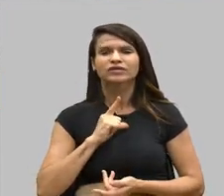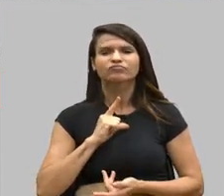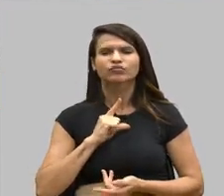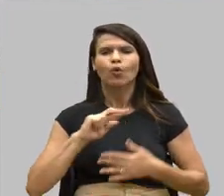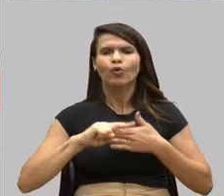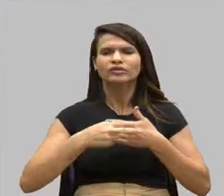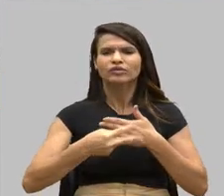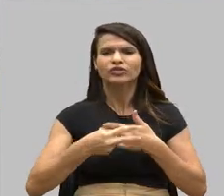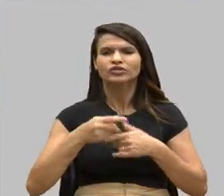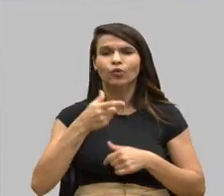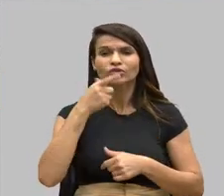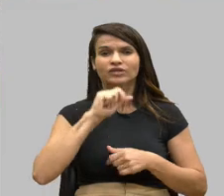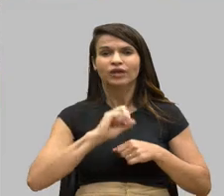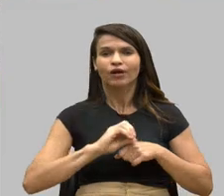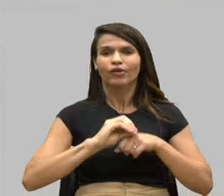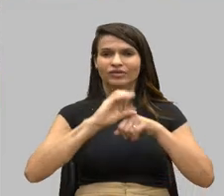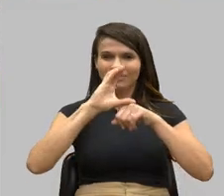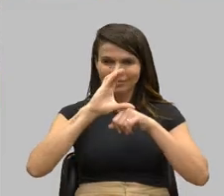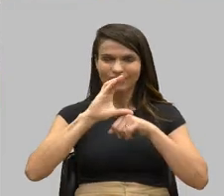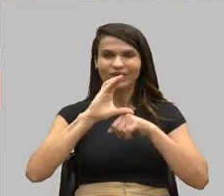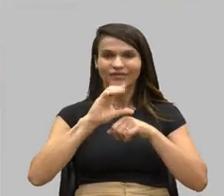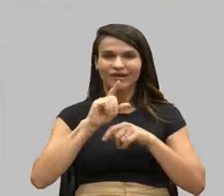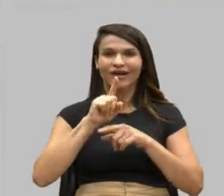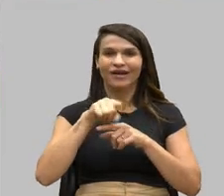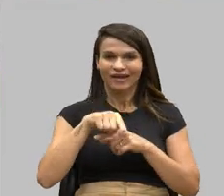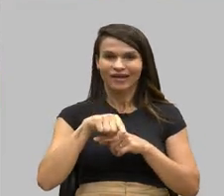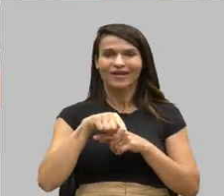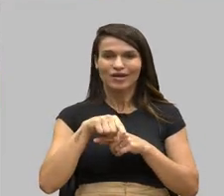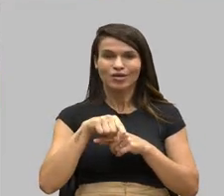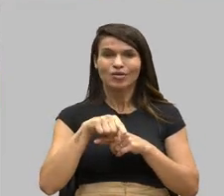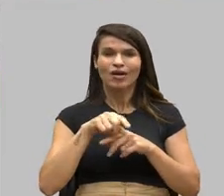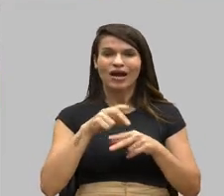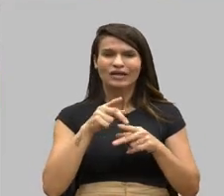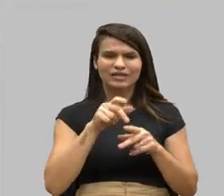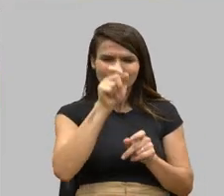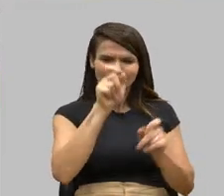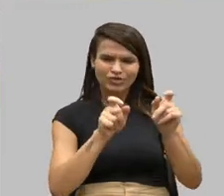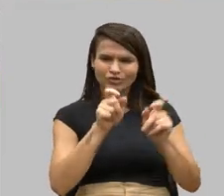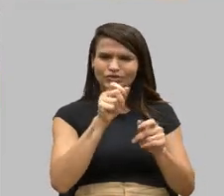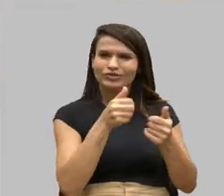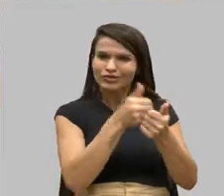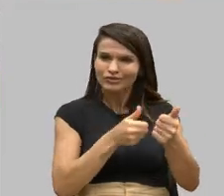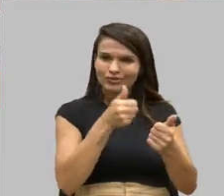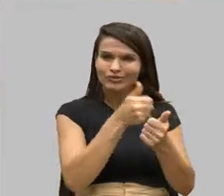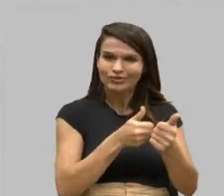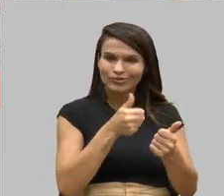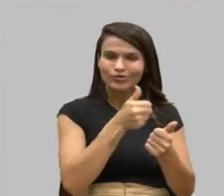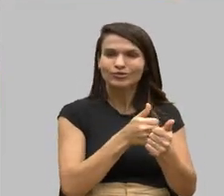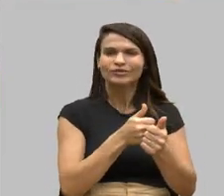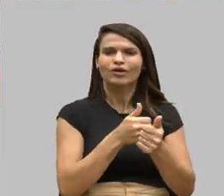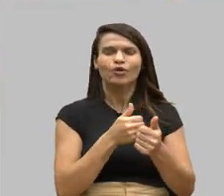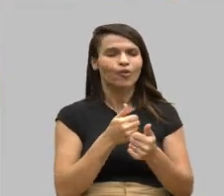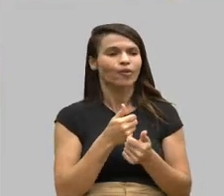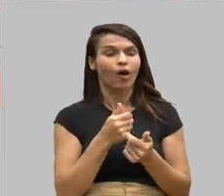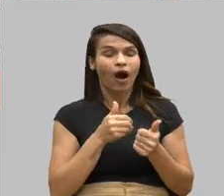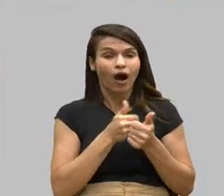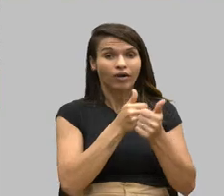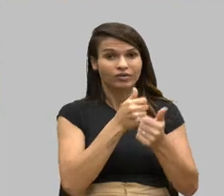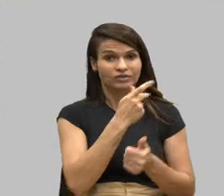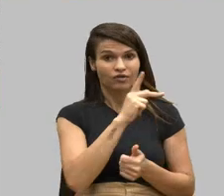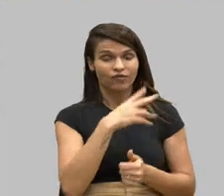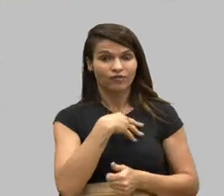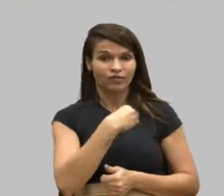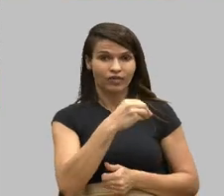verdade, agradeço, pode levar meu agradecimento a ele, porque eu acompanhei essa cena e eu acompanho seu filho nas redes sociais, quem puder